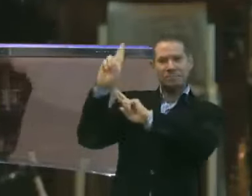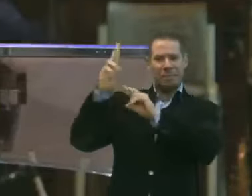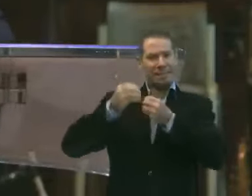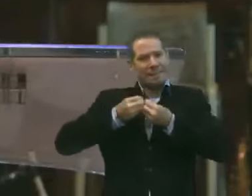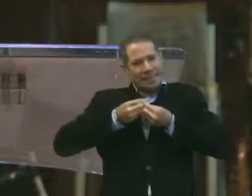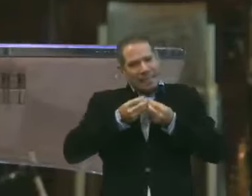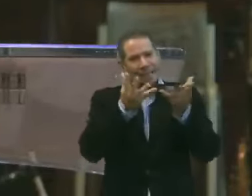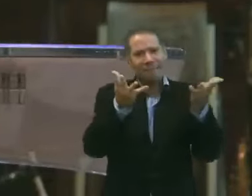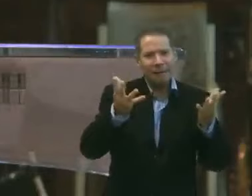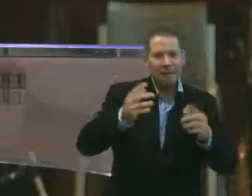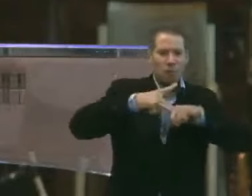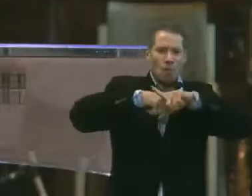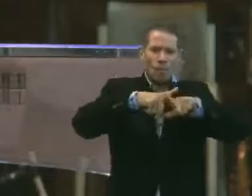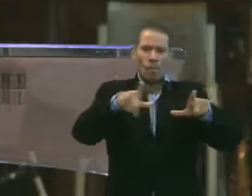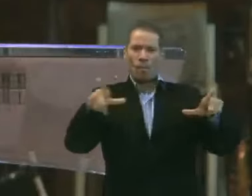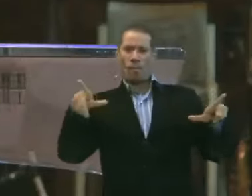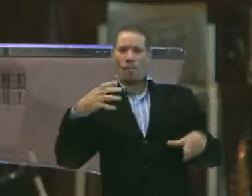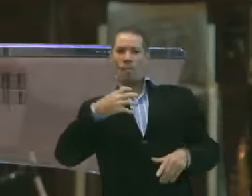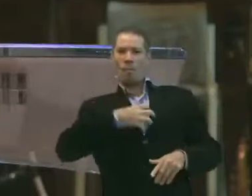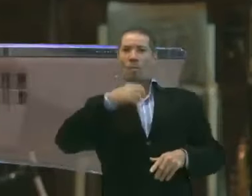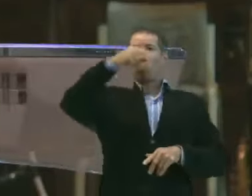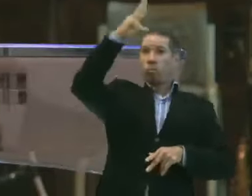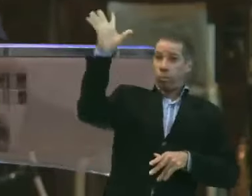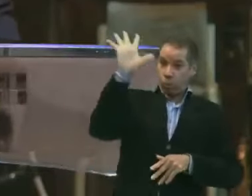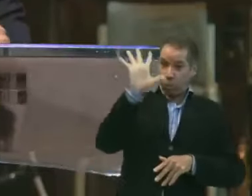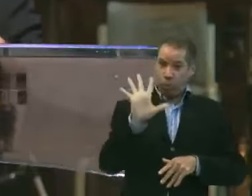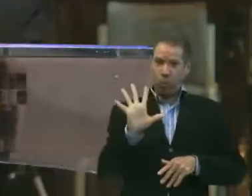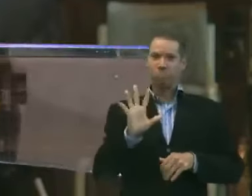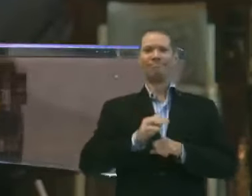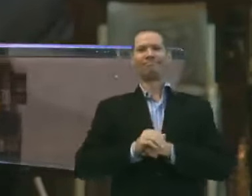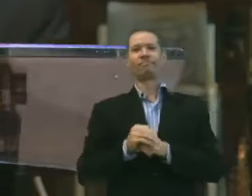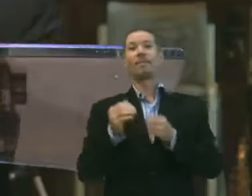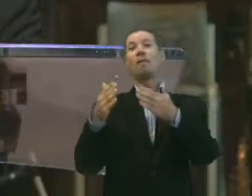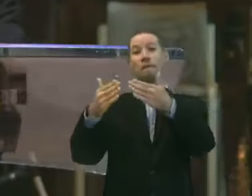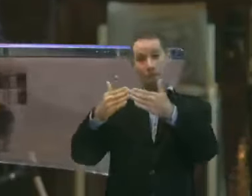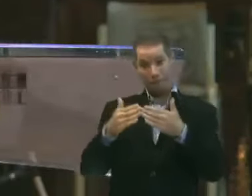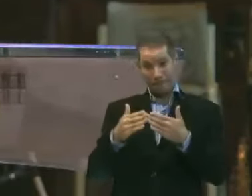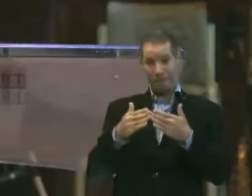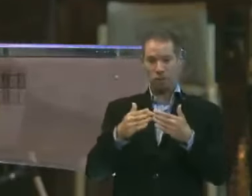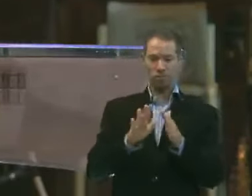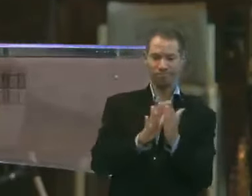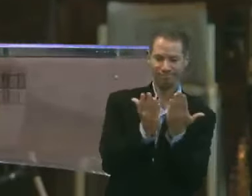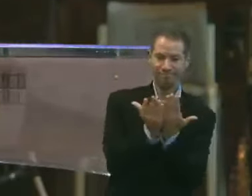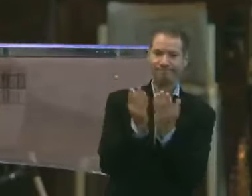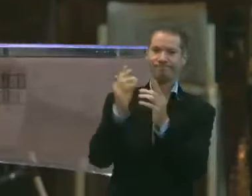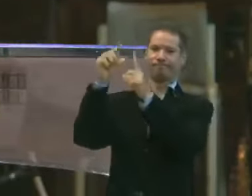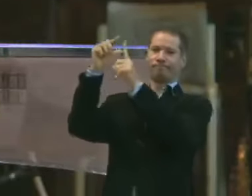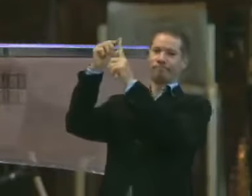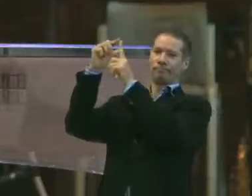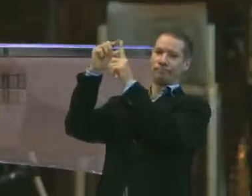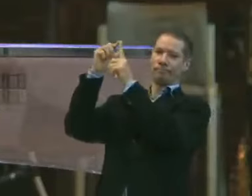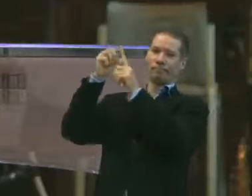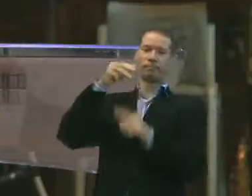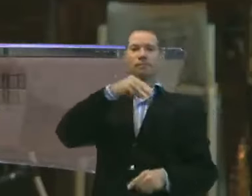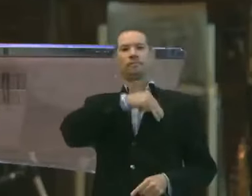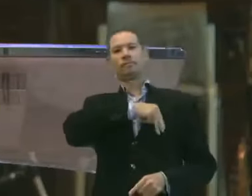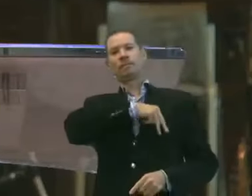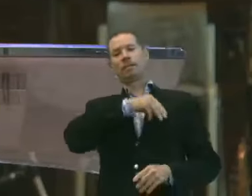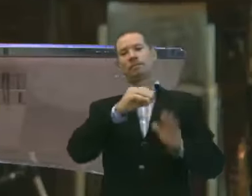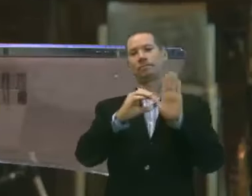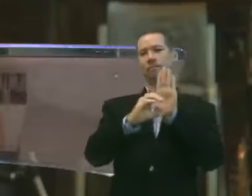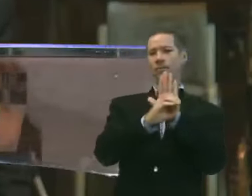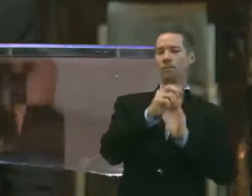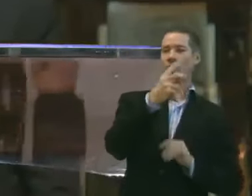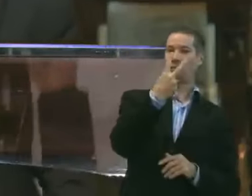lá para o sertão nordestino. Eu queria pedir que vocês abrissem suas Bíblias lá em Mateus, capítulo